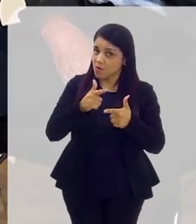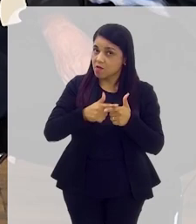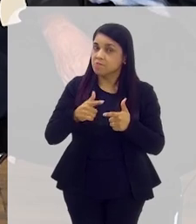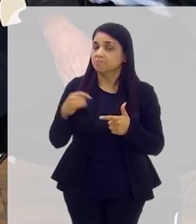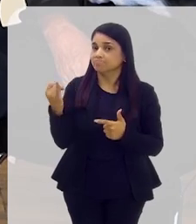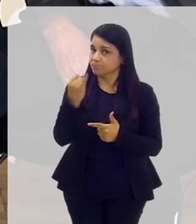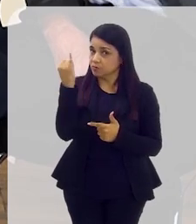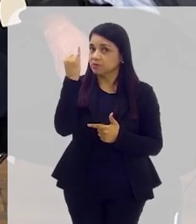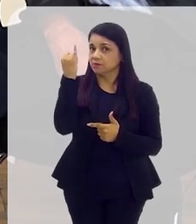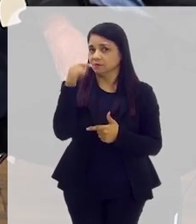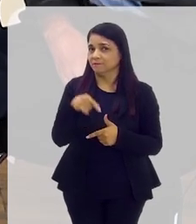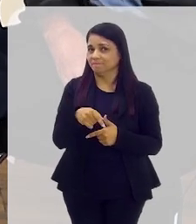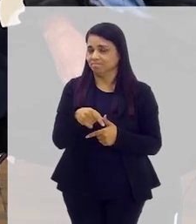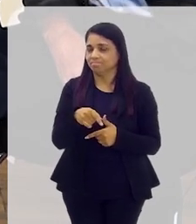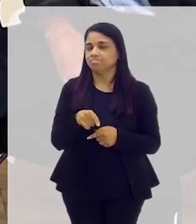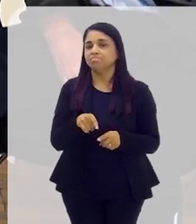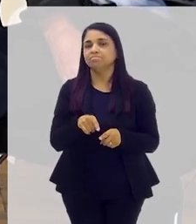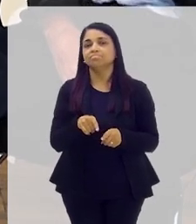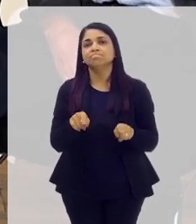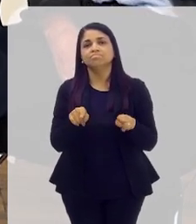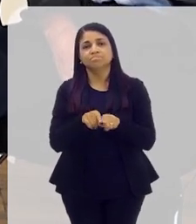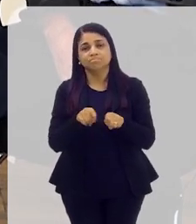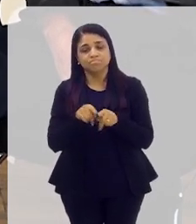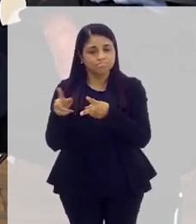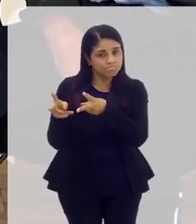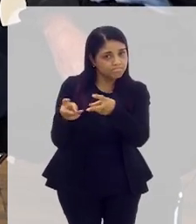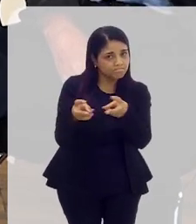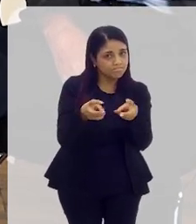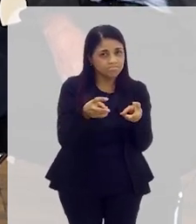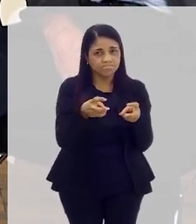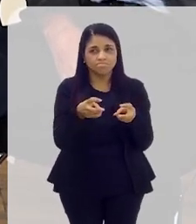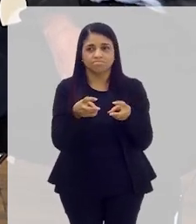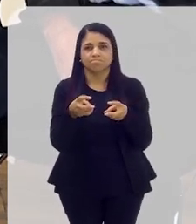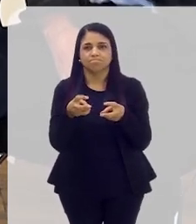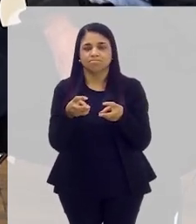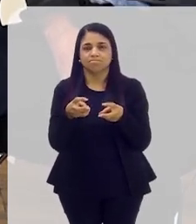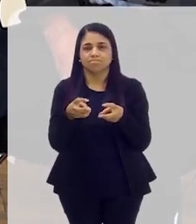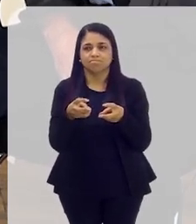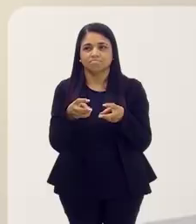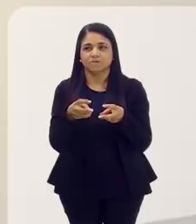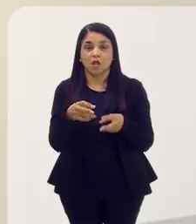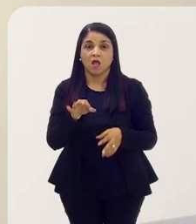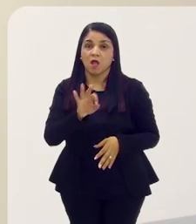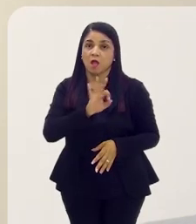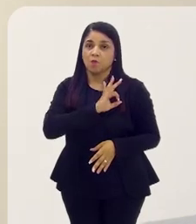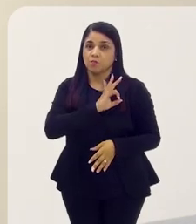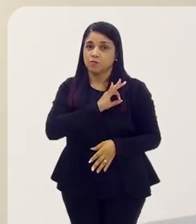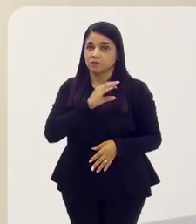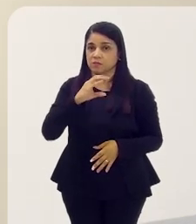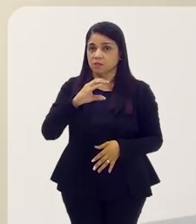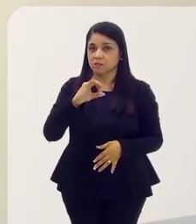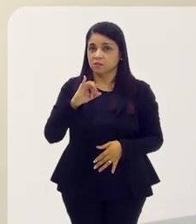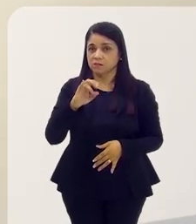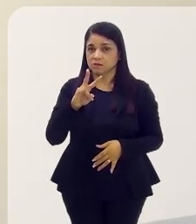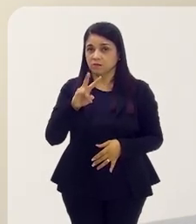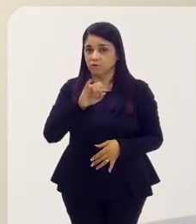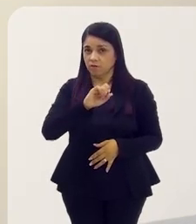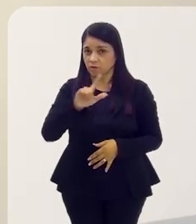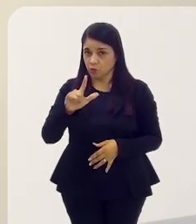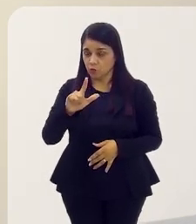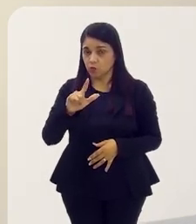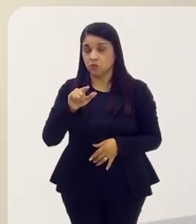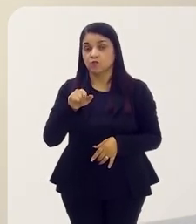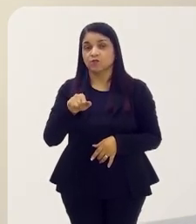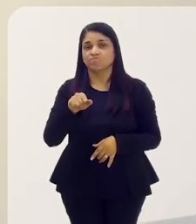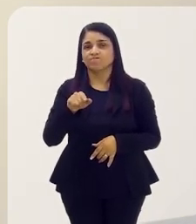importantes. Mas também, o que a gente verifica é que a própria Polícia Civil, isso